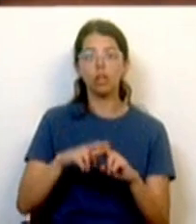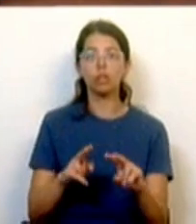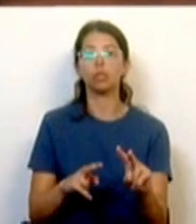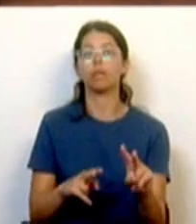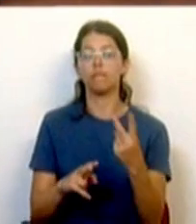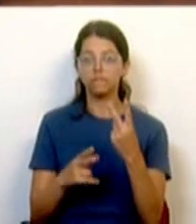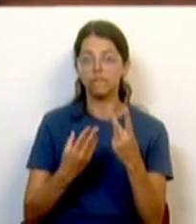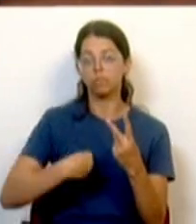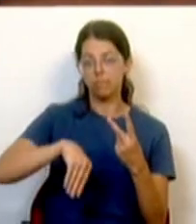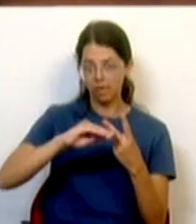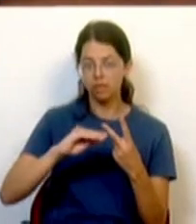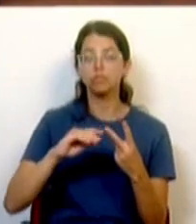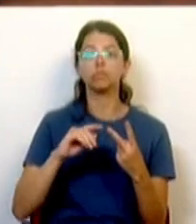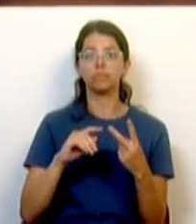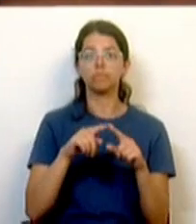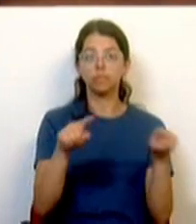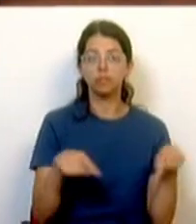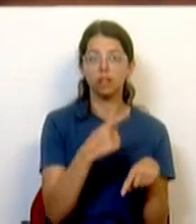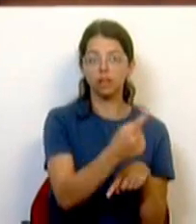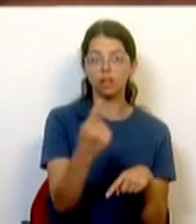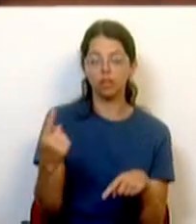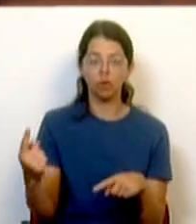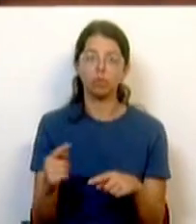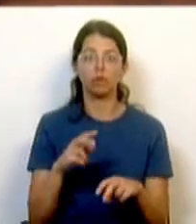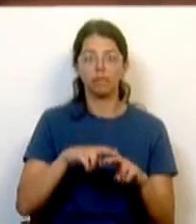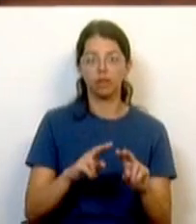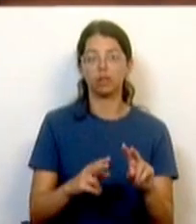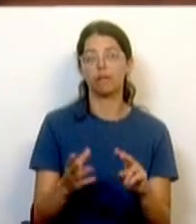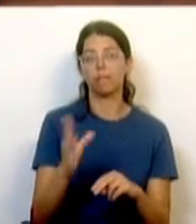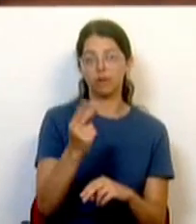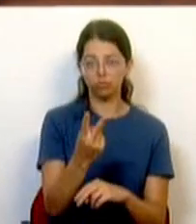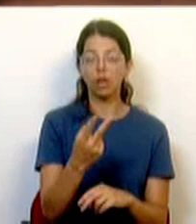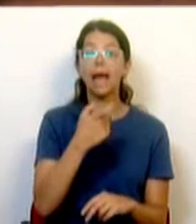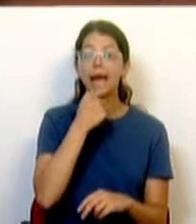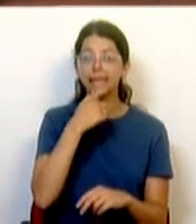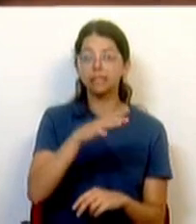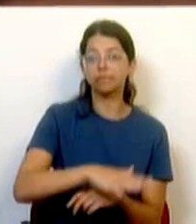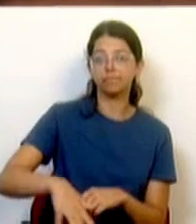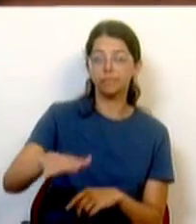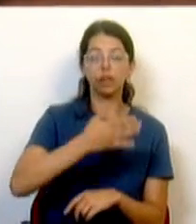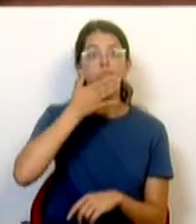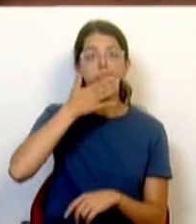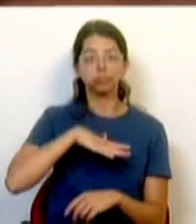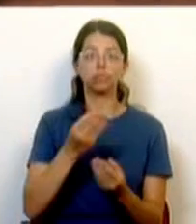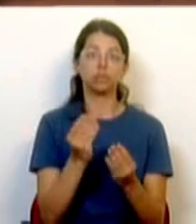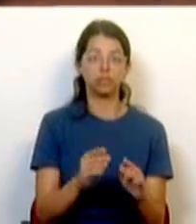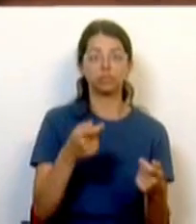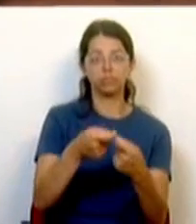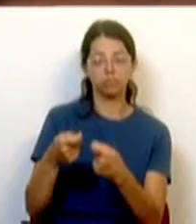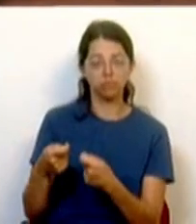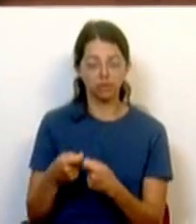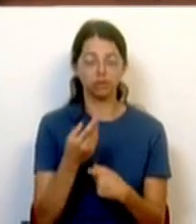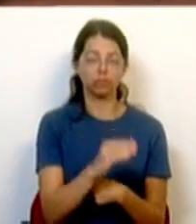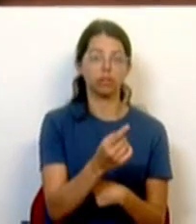adicionais por cada sala de creches, desde que as salas tenham área suficiente por criança que